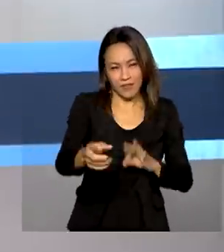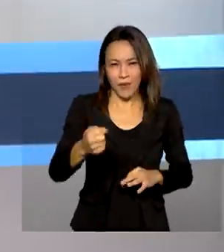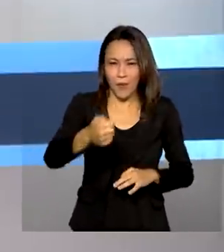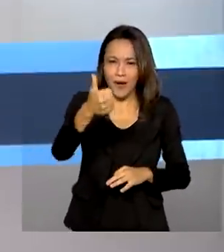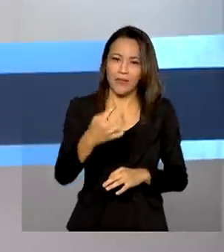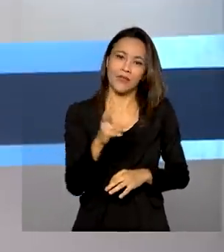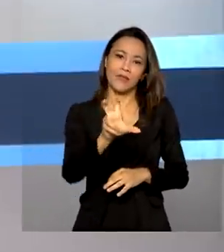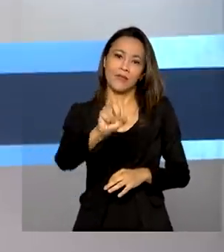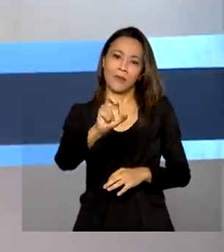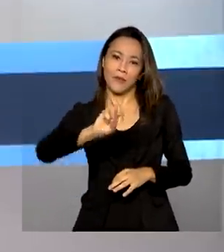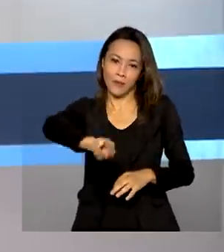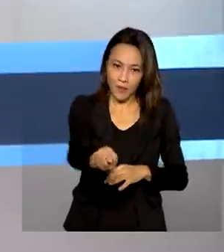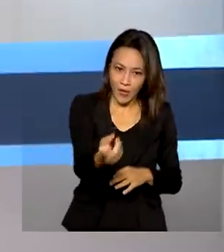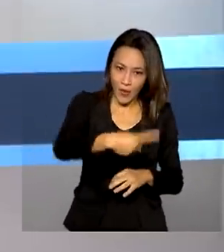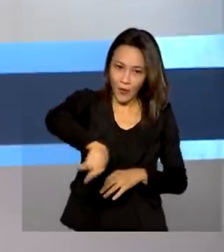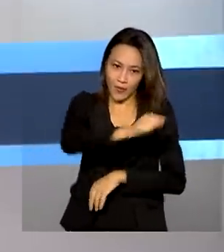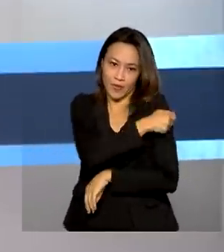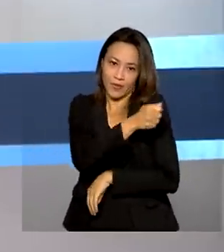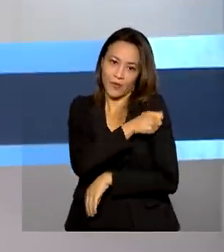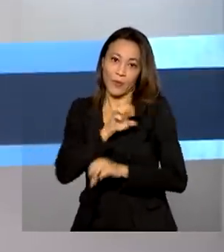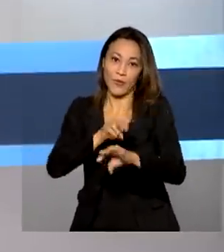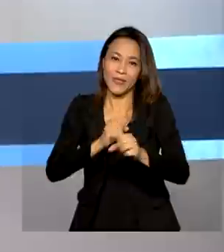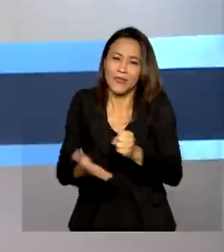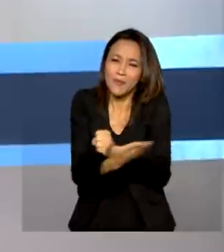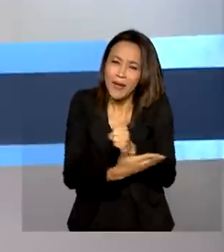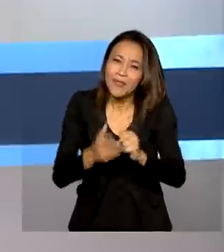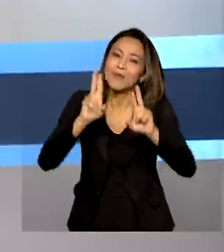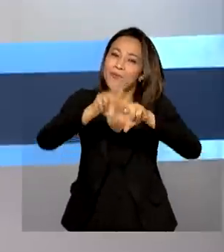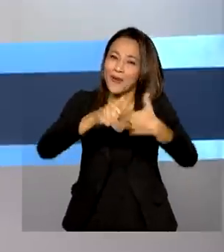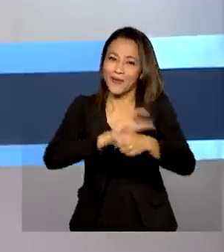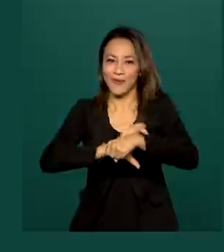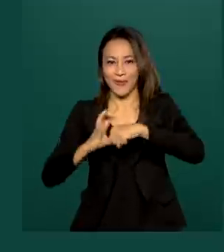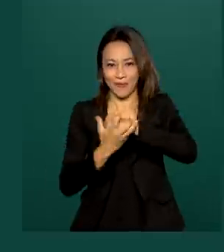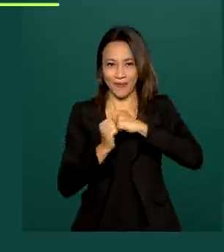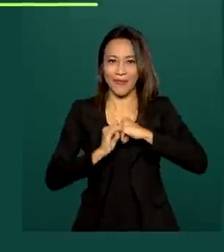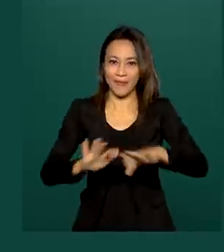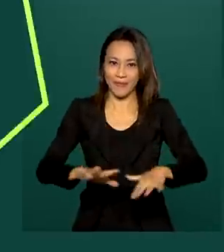50 milhões de estudantes da educação básica, por causa da pandemia.